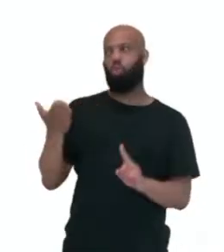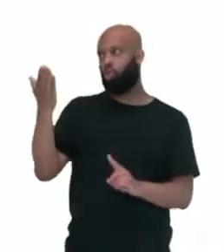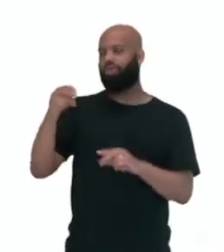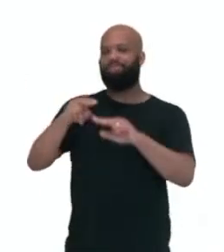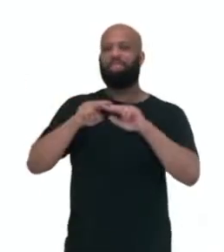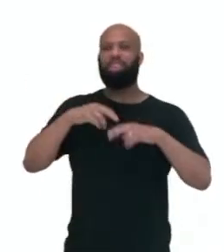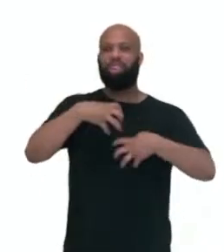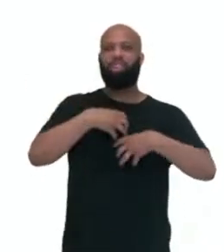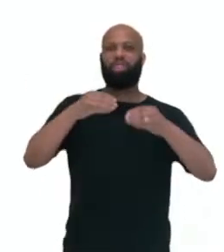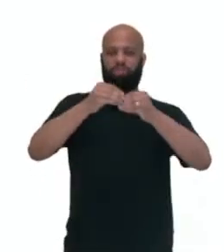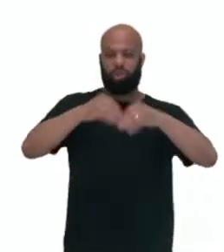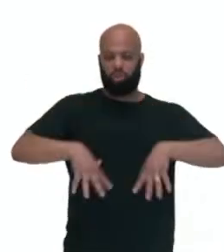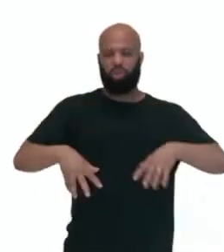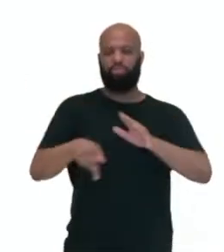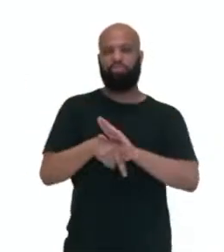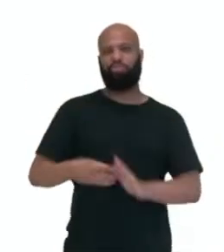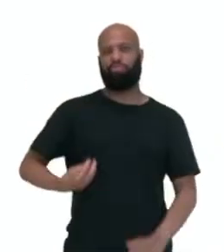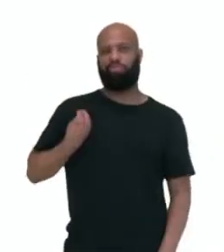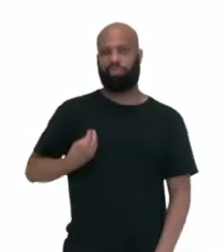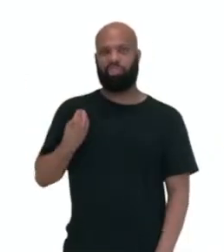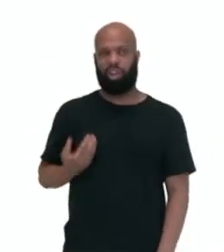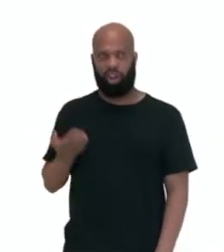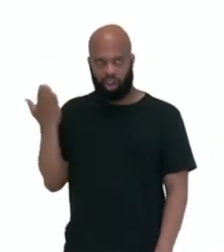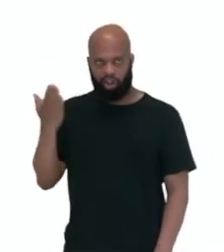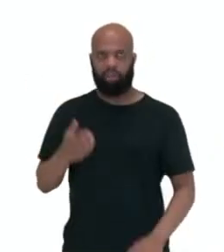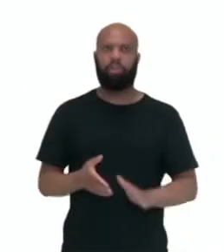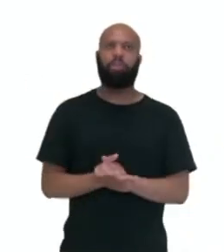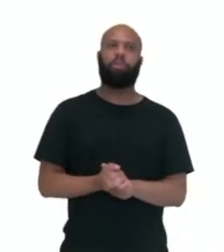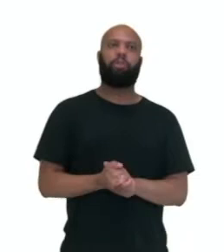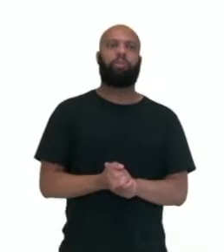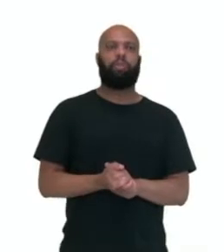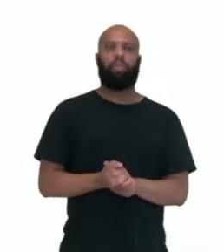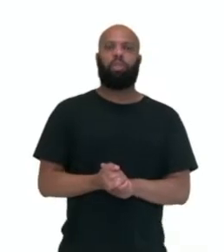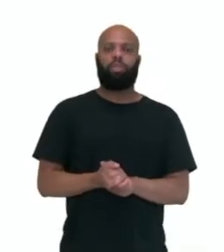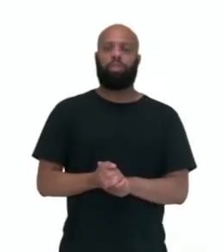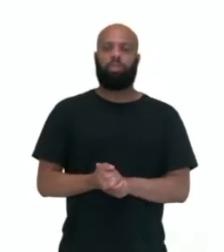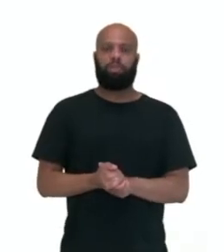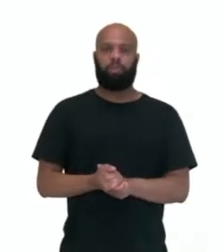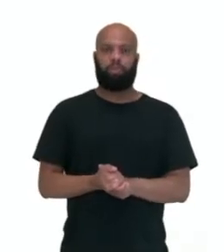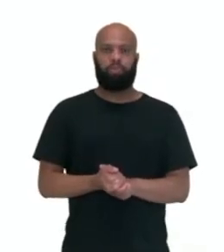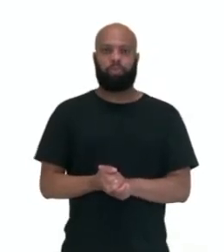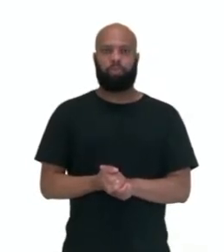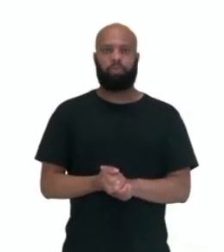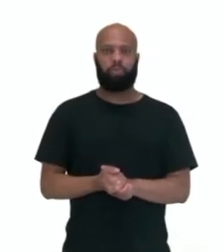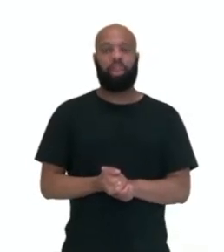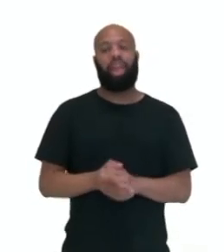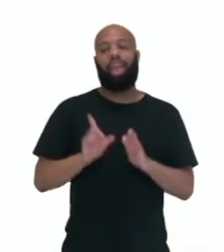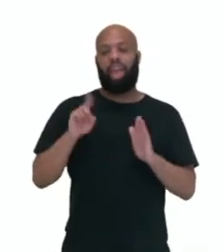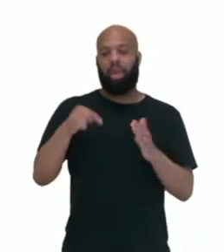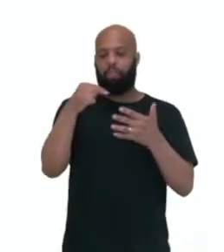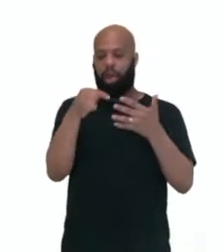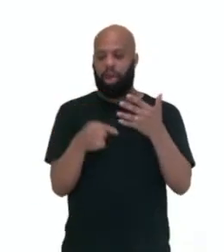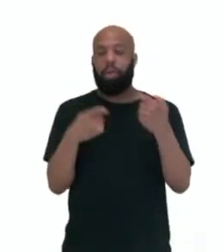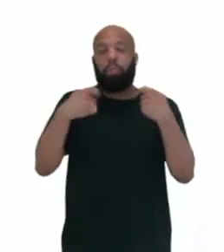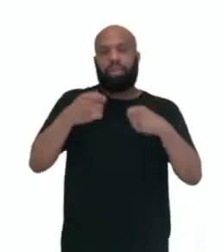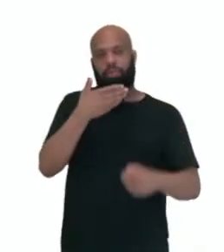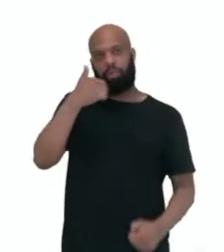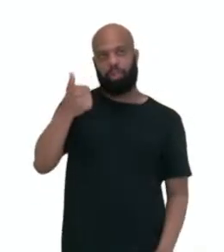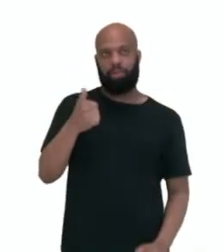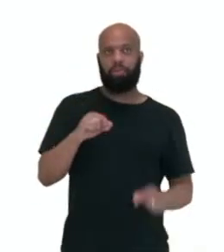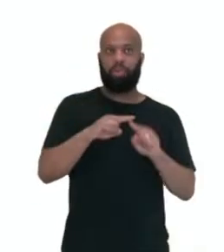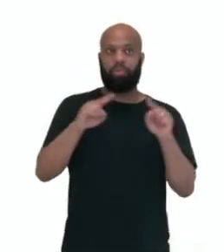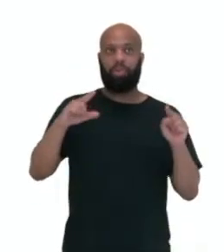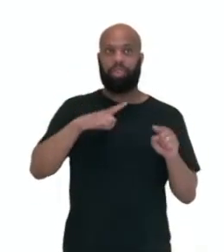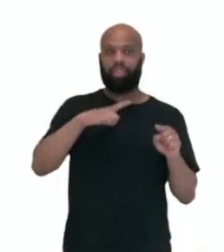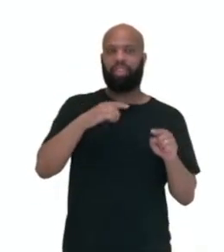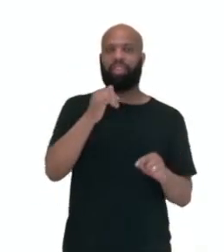nos países, tá bom? É isso que nós vamos ver então que no geral são condições ainda que precisam melhorar bastante, sobretudo